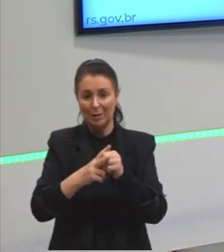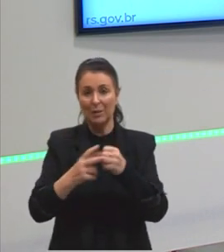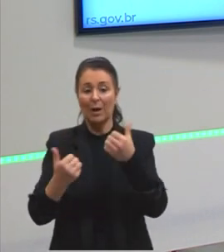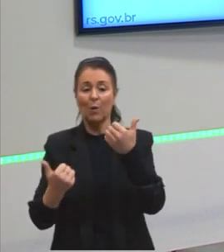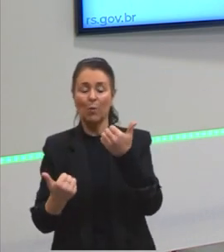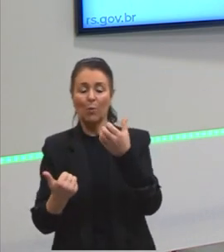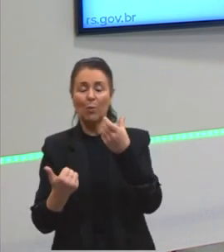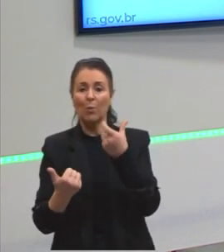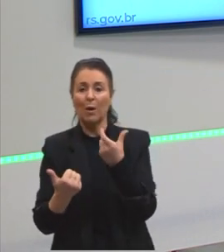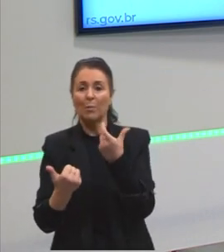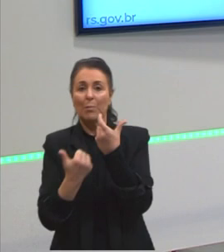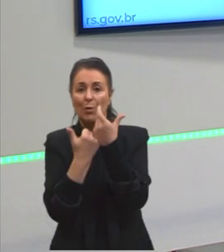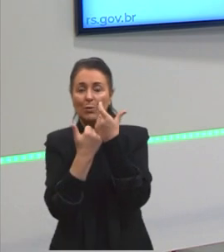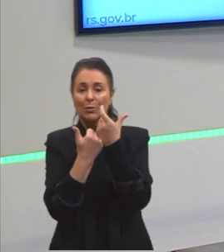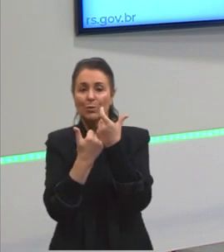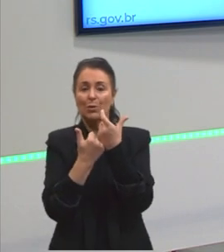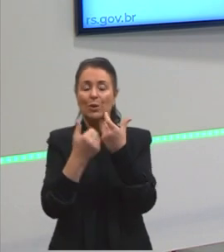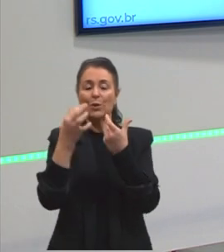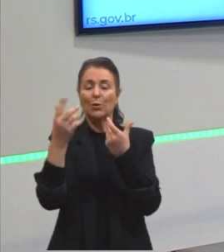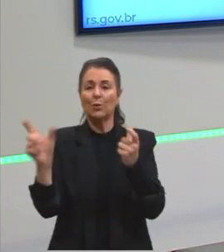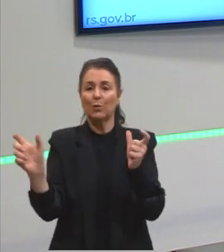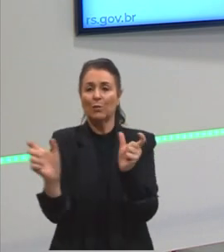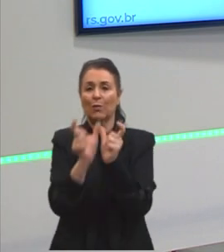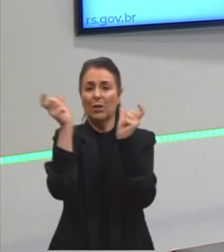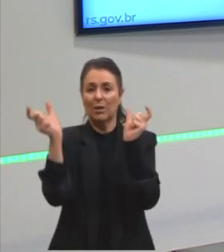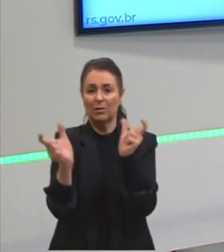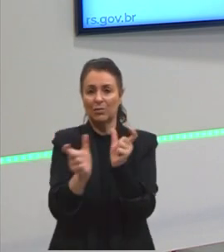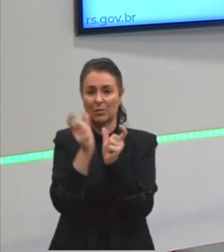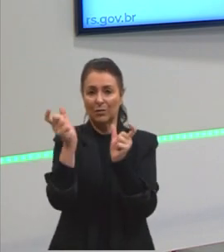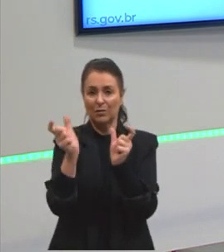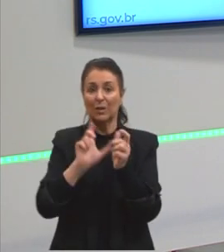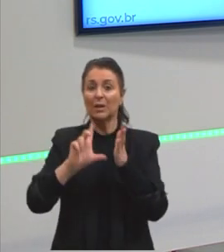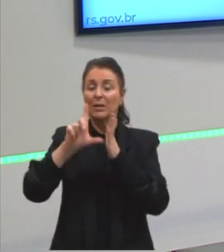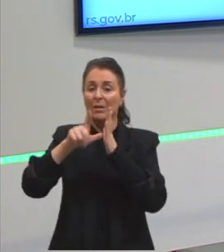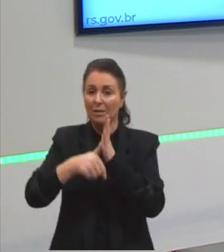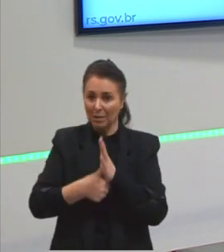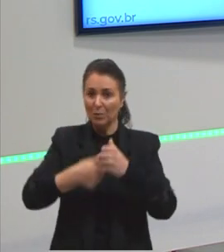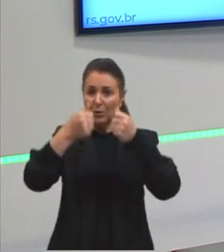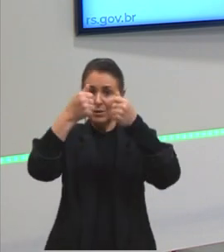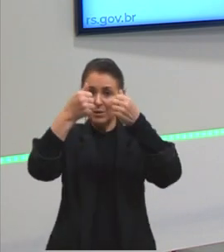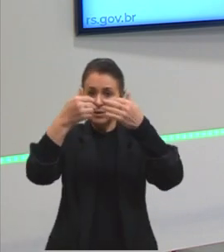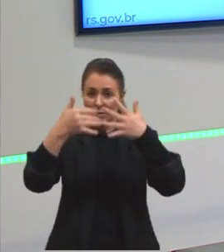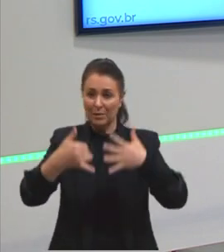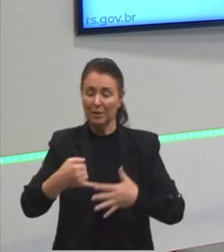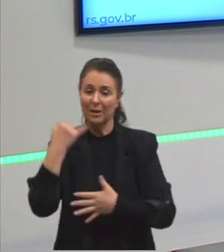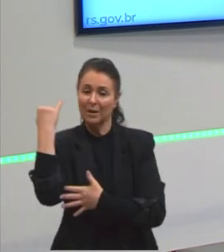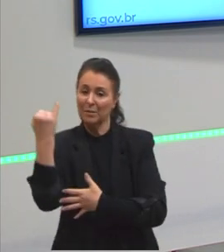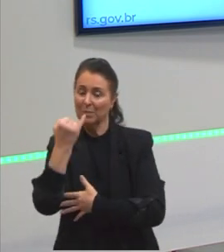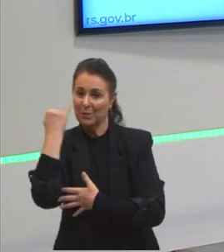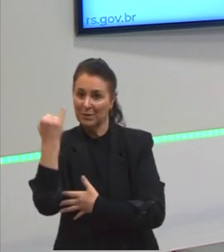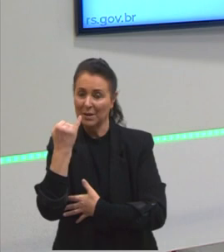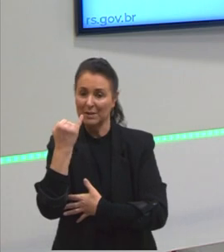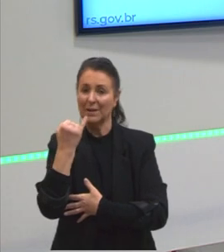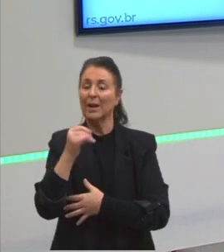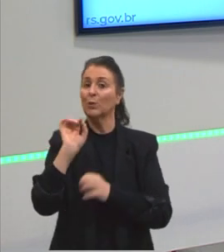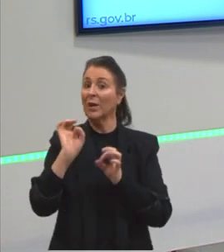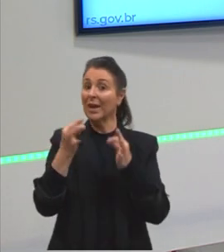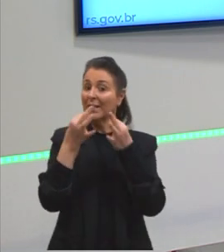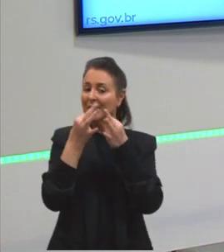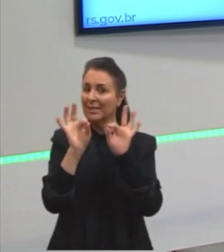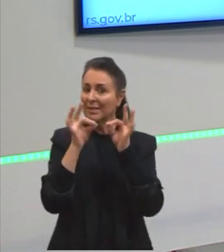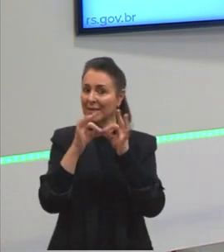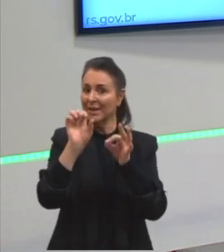vocativo. E, posteriormente, a gente começa a falar, então, sobre a importância da sintaxe. Tanto na